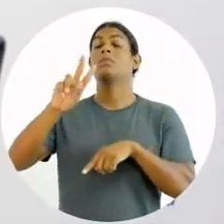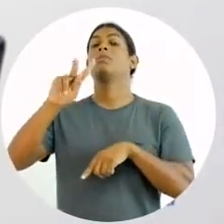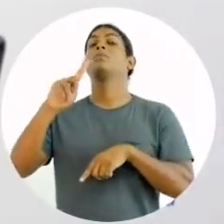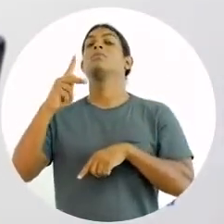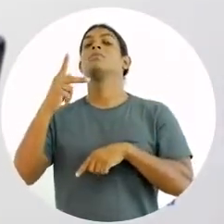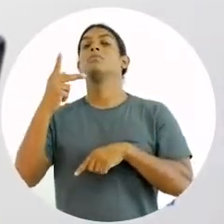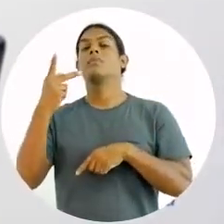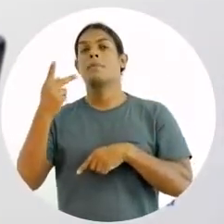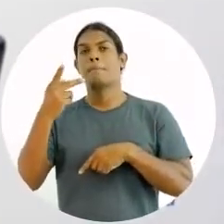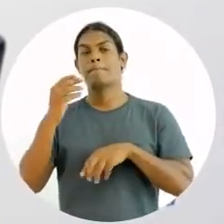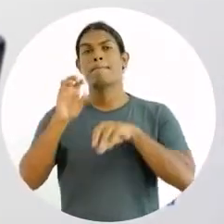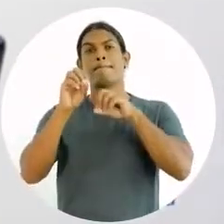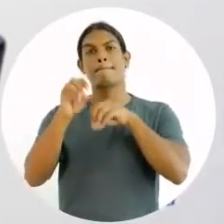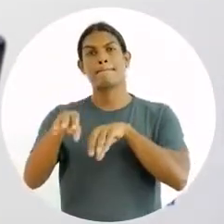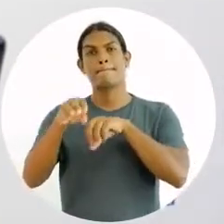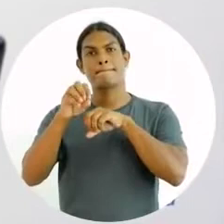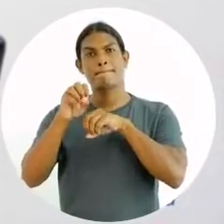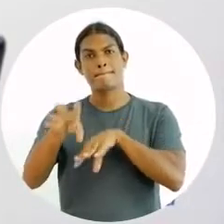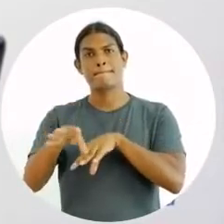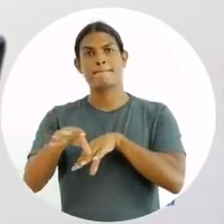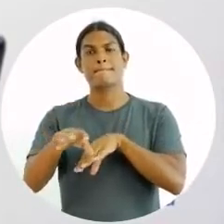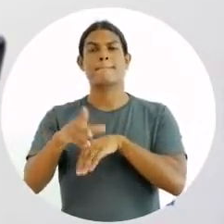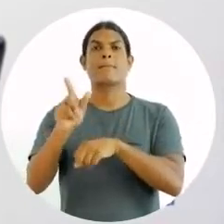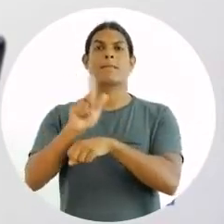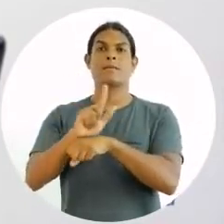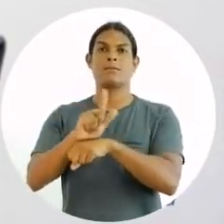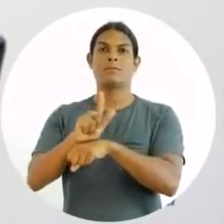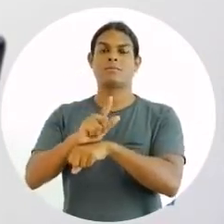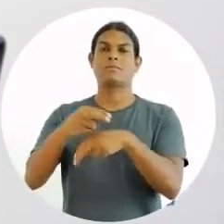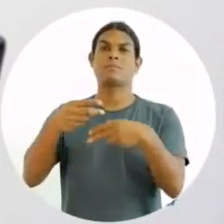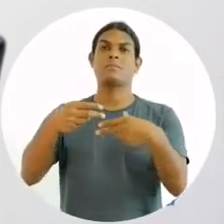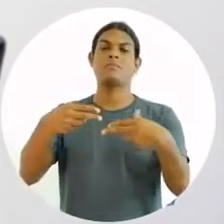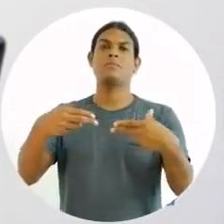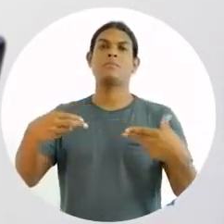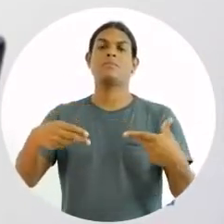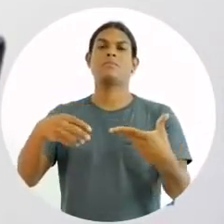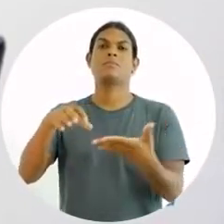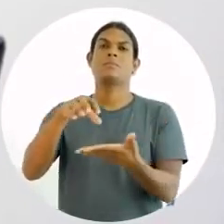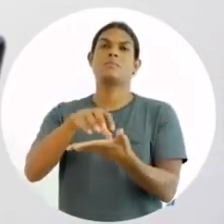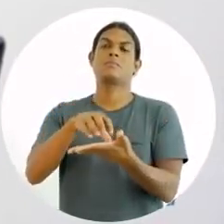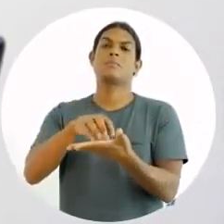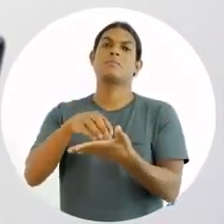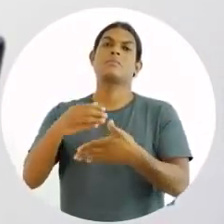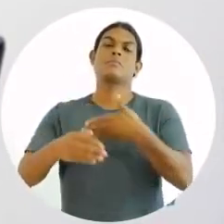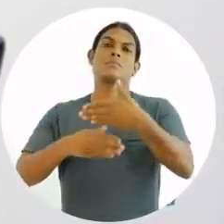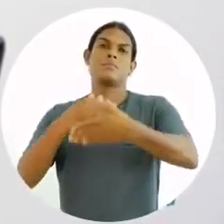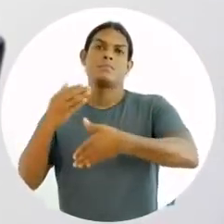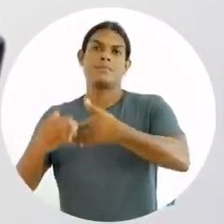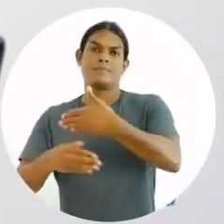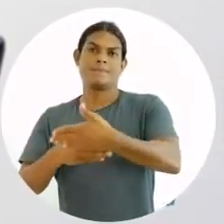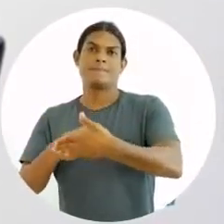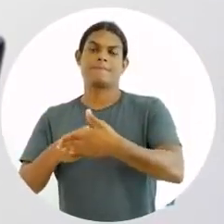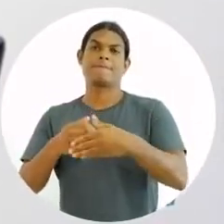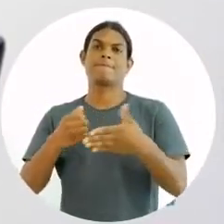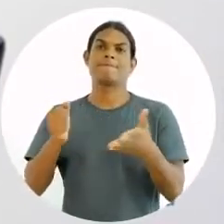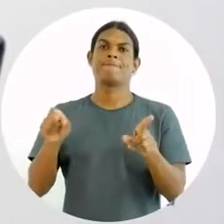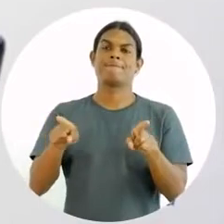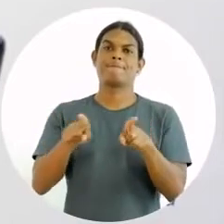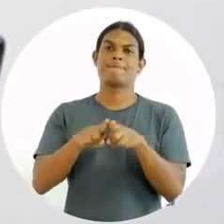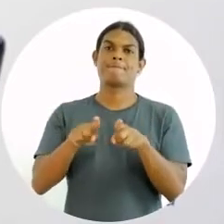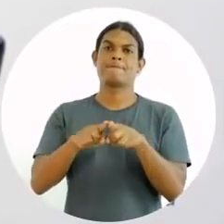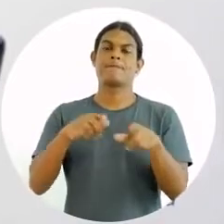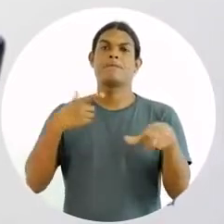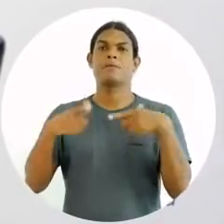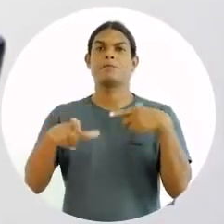ele dá capacidade para os gestores das outras áreas de evoluir com os seus subordinados.